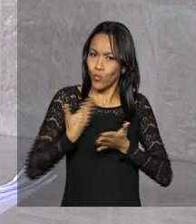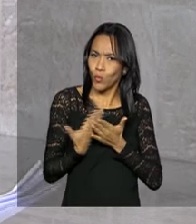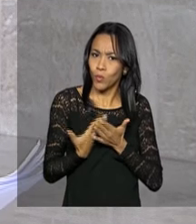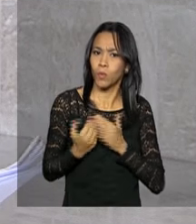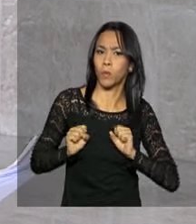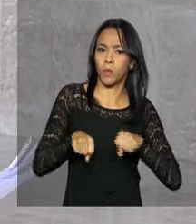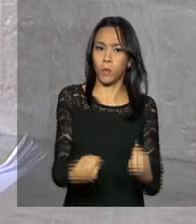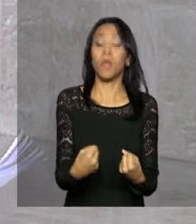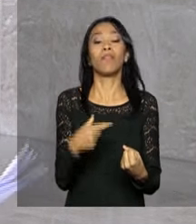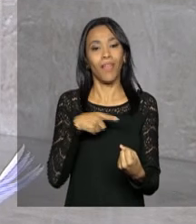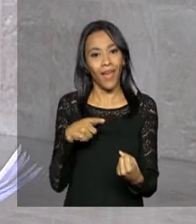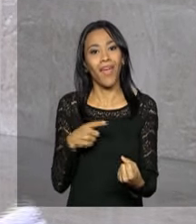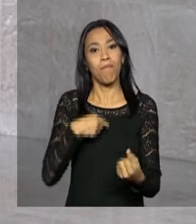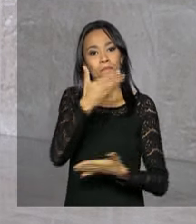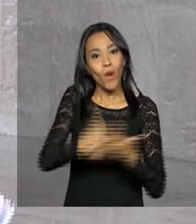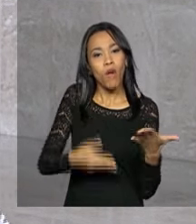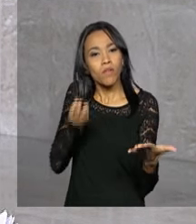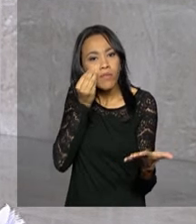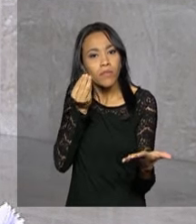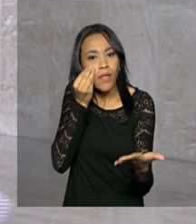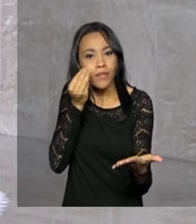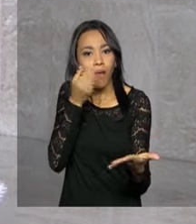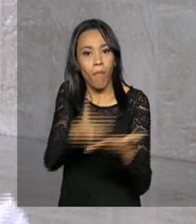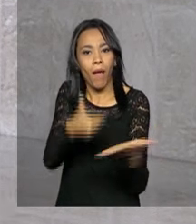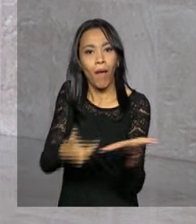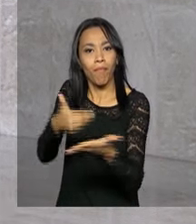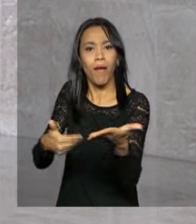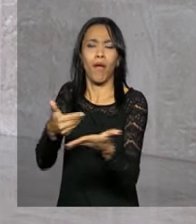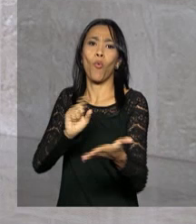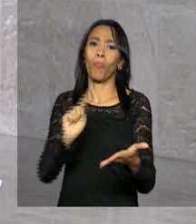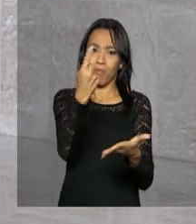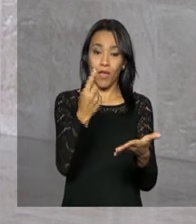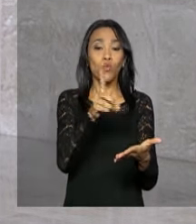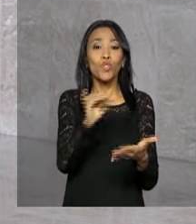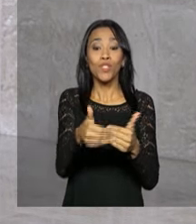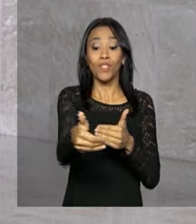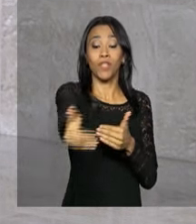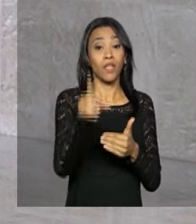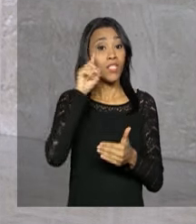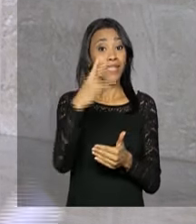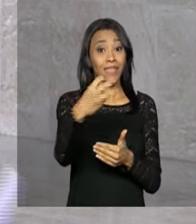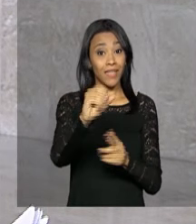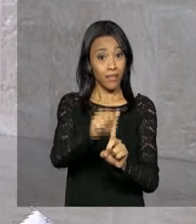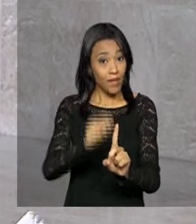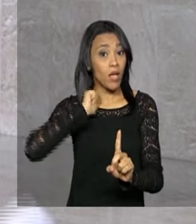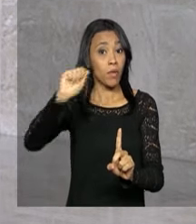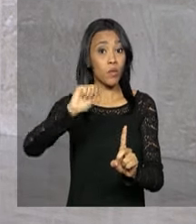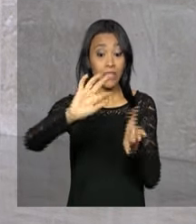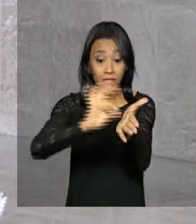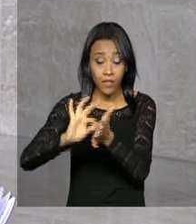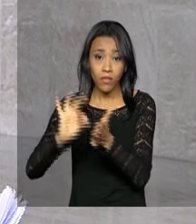haverá simulados online. O primeiro simulado online já está agendado para o dia 30 de abril e as